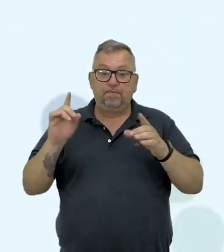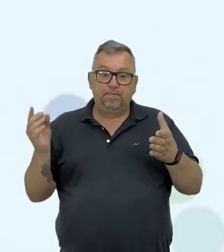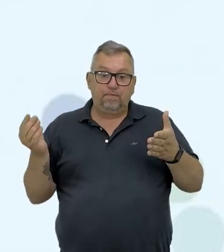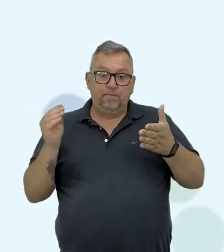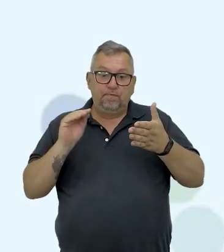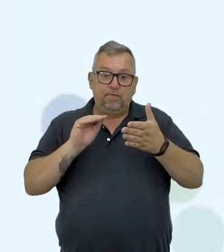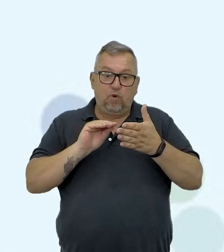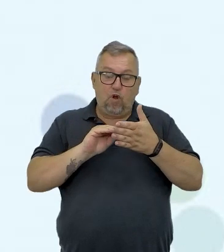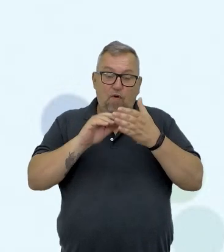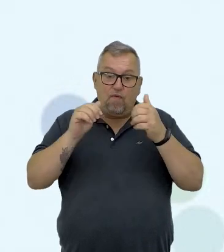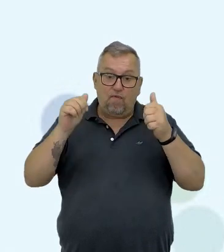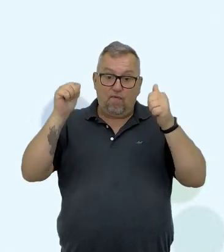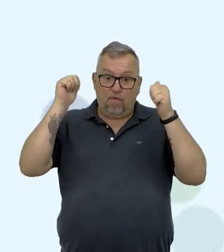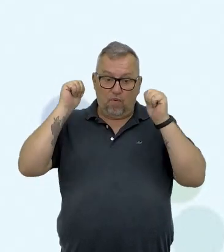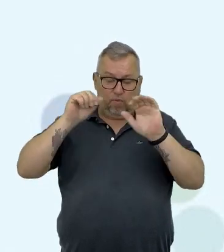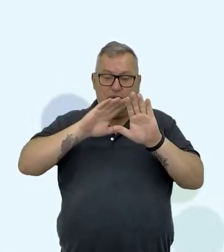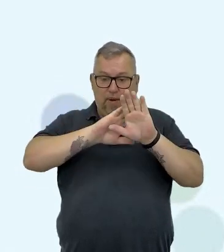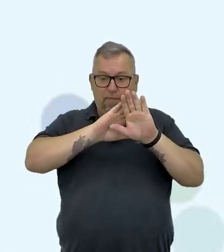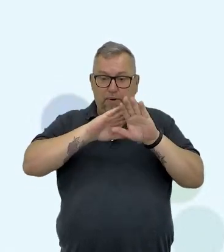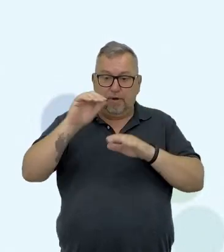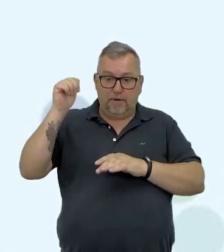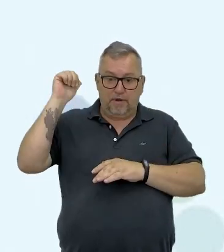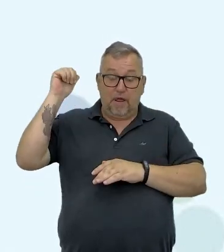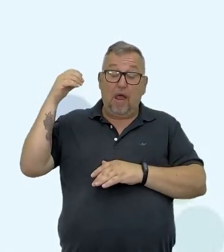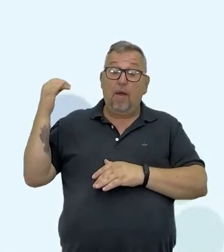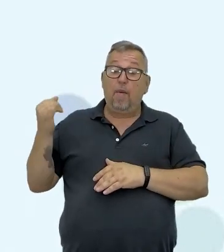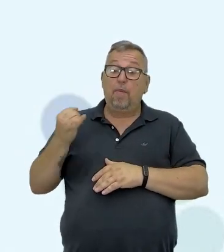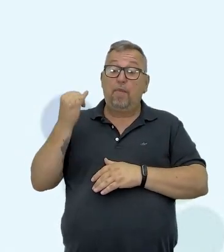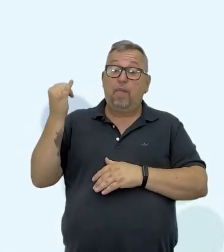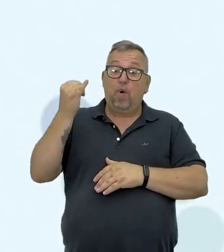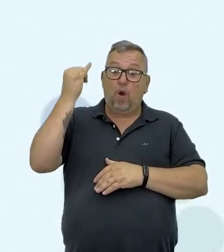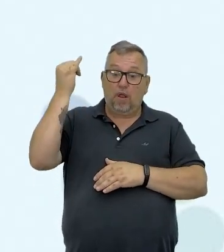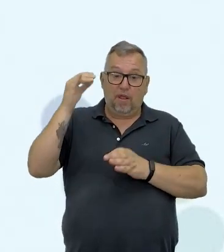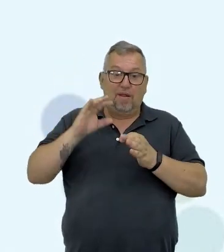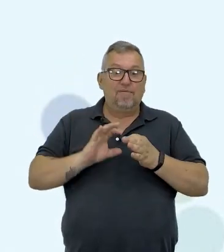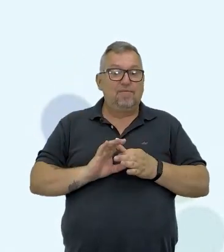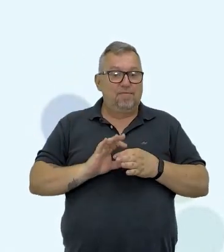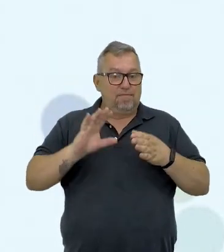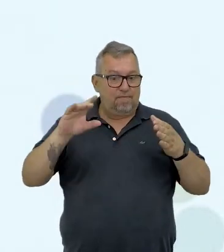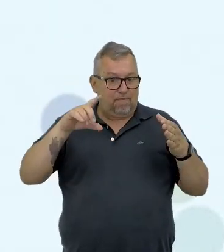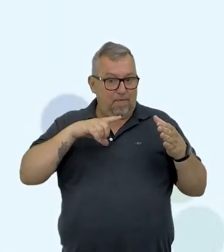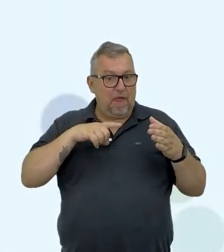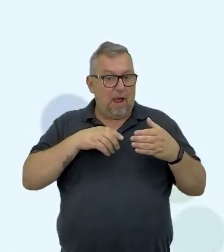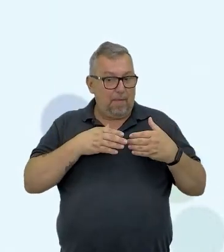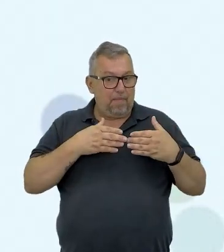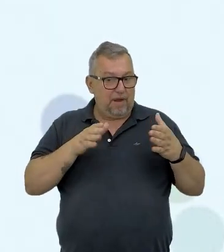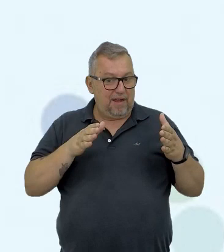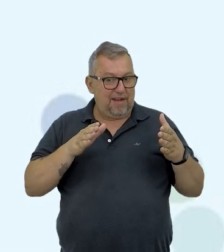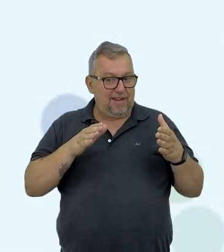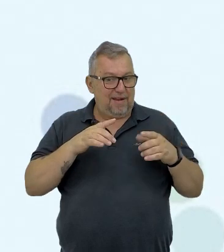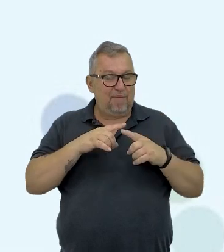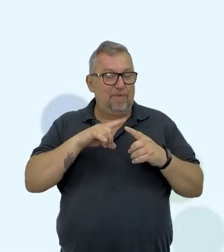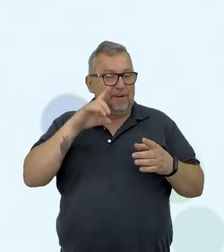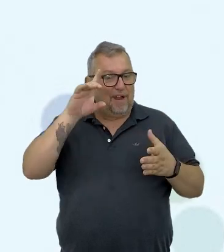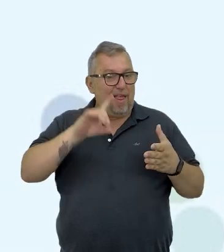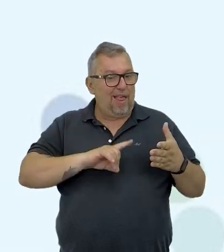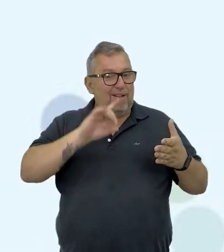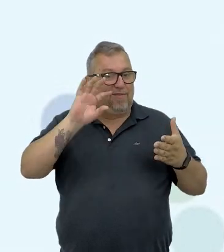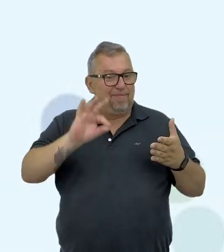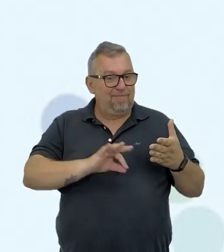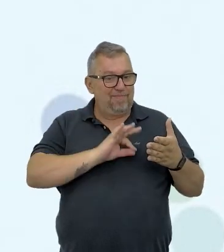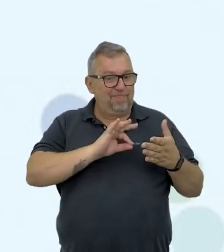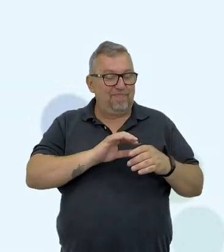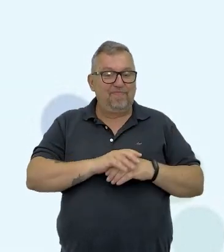áudio de fundo no seu vídeo, é importante que a licença desse áudio seja aberta, tá? Coloque